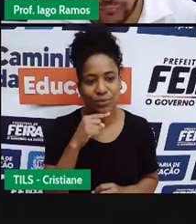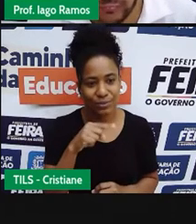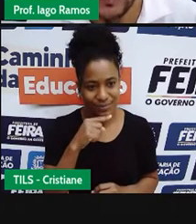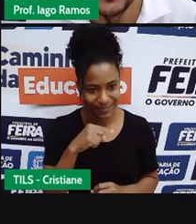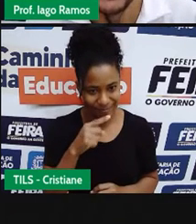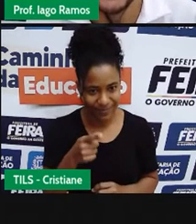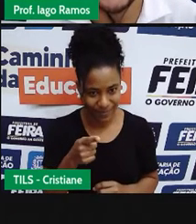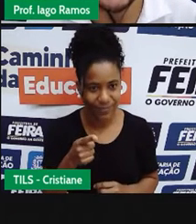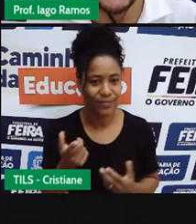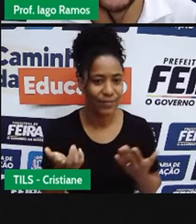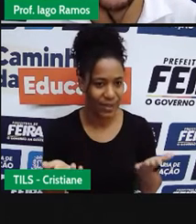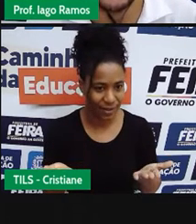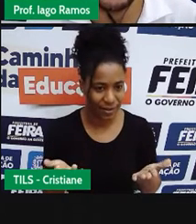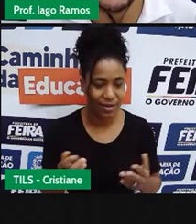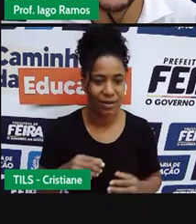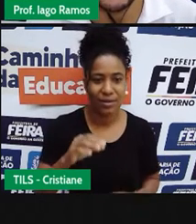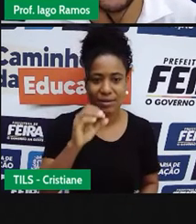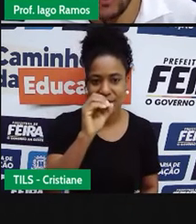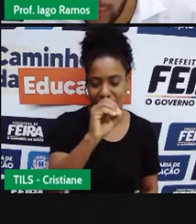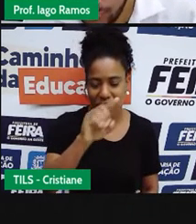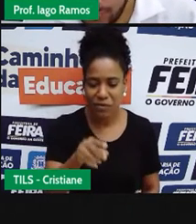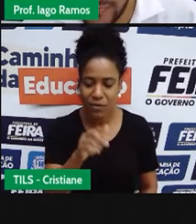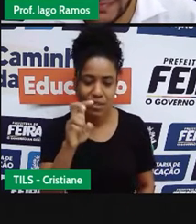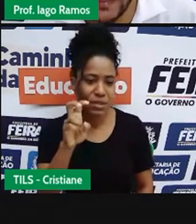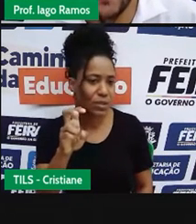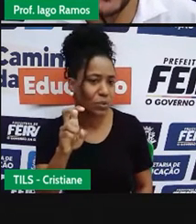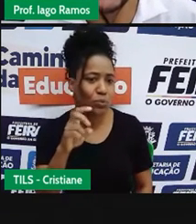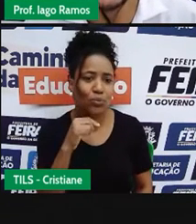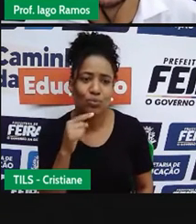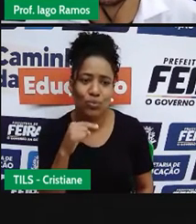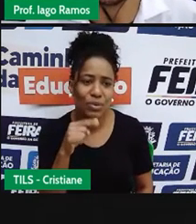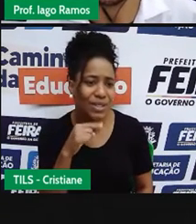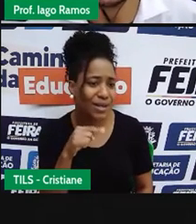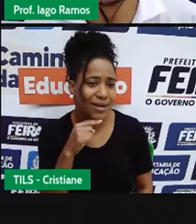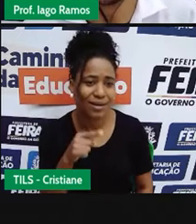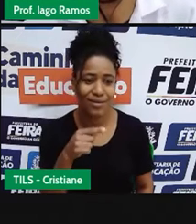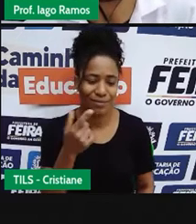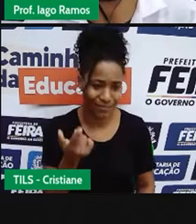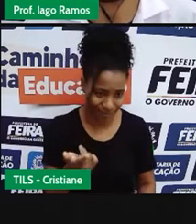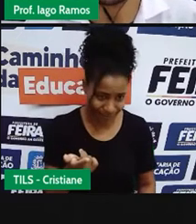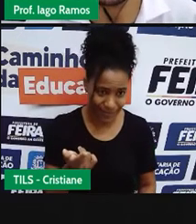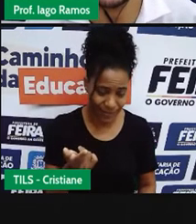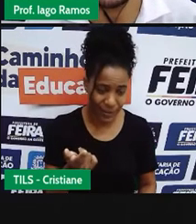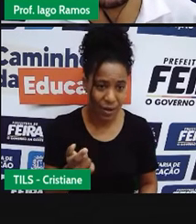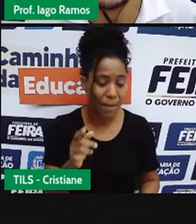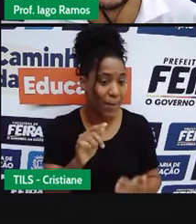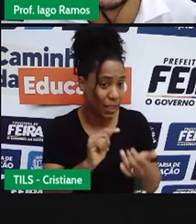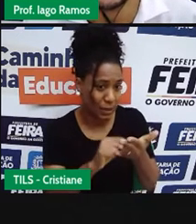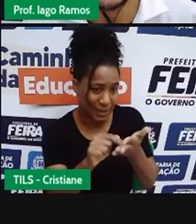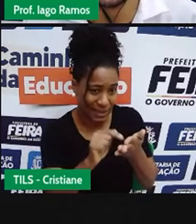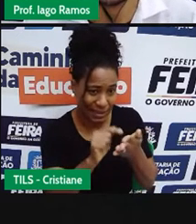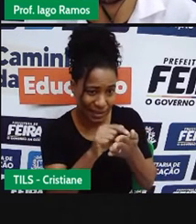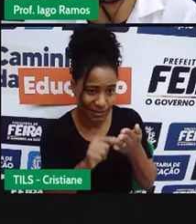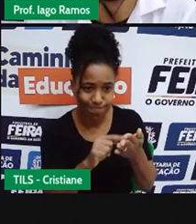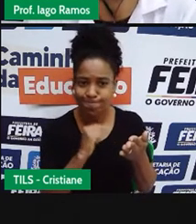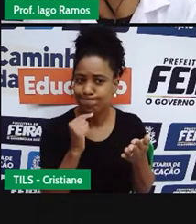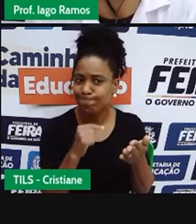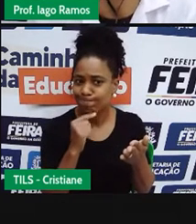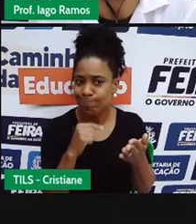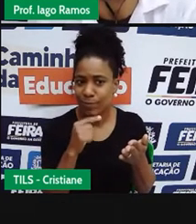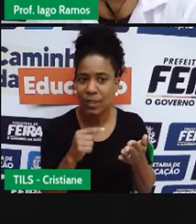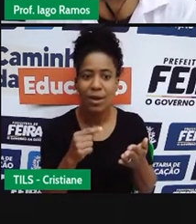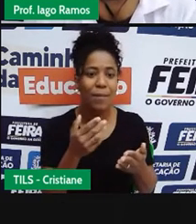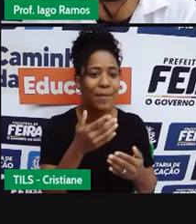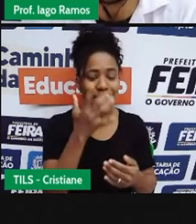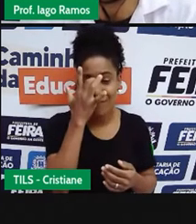direto de 0,5 por 120. E talvez com a fração a gente consiga